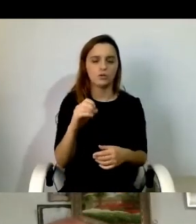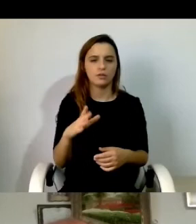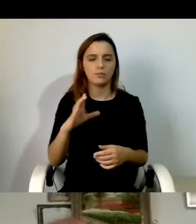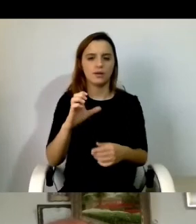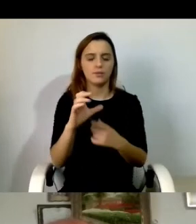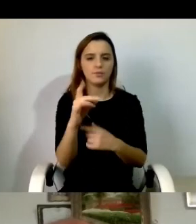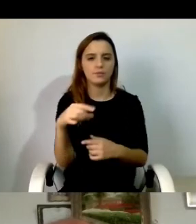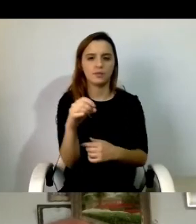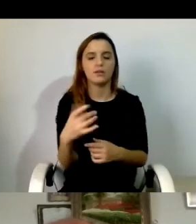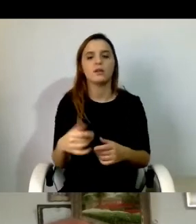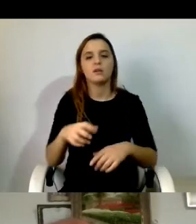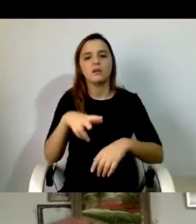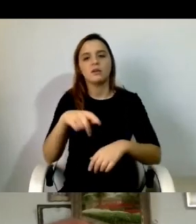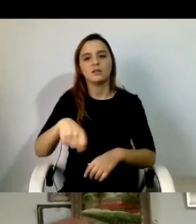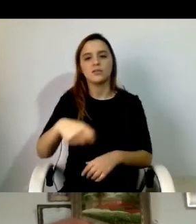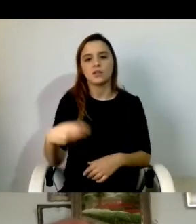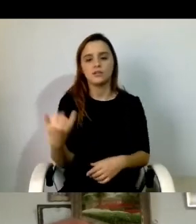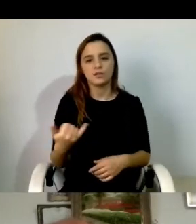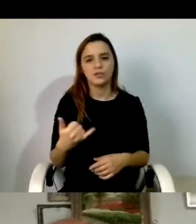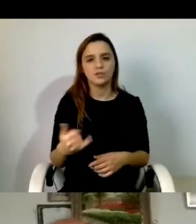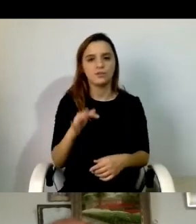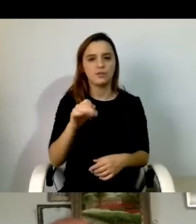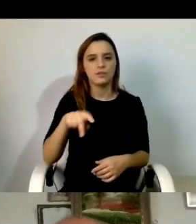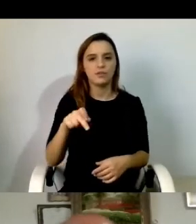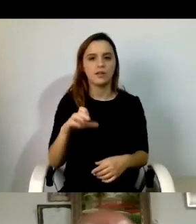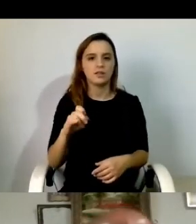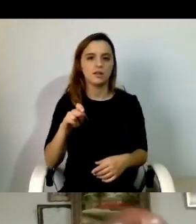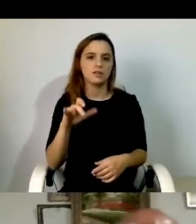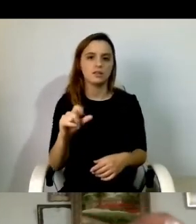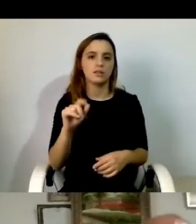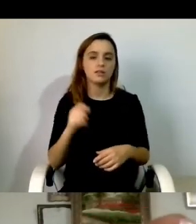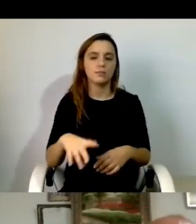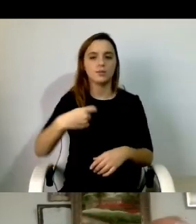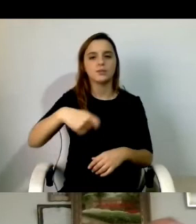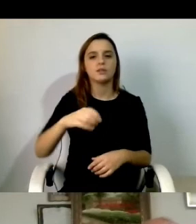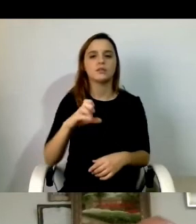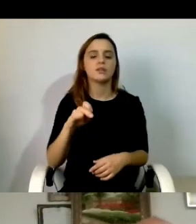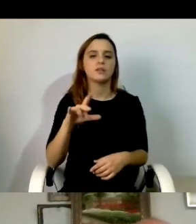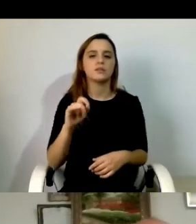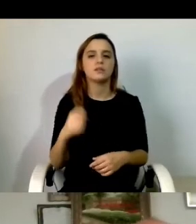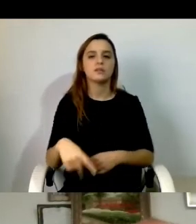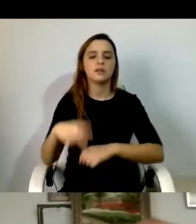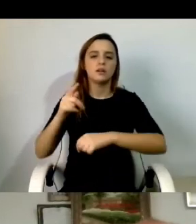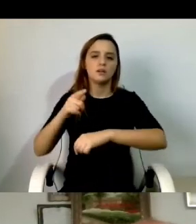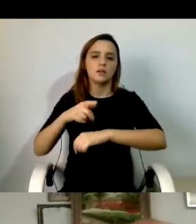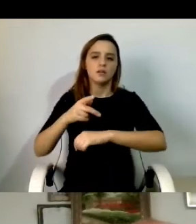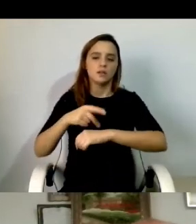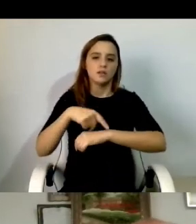direção da FENASERCE é também presidente da direção da SERCE de MIS e é professor